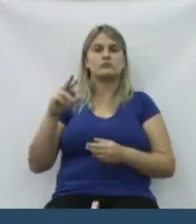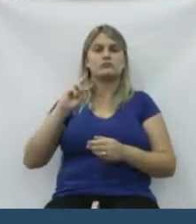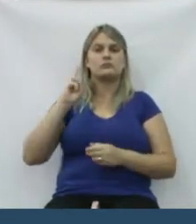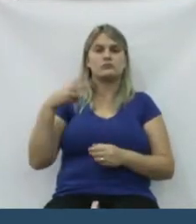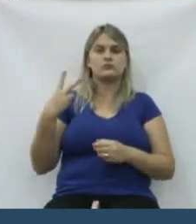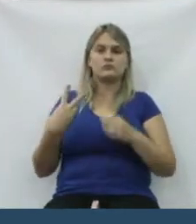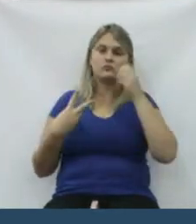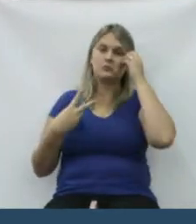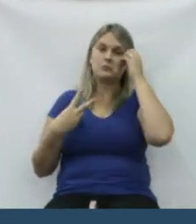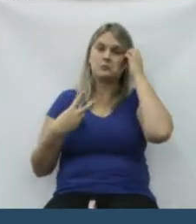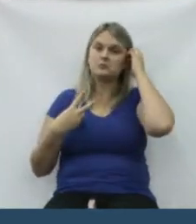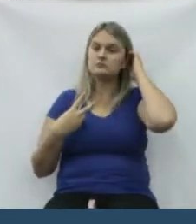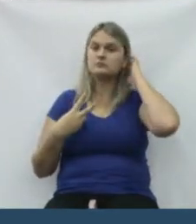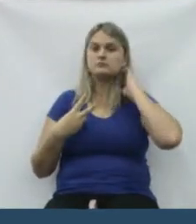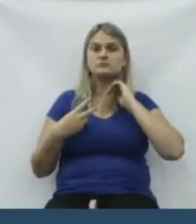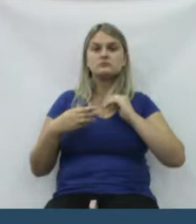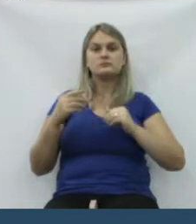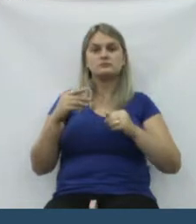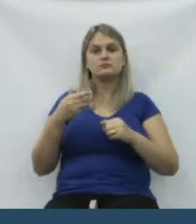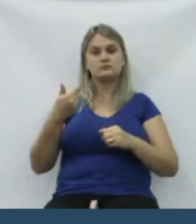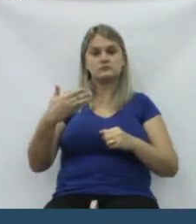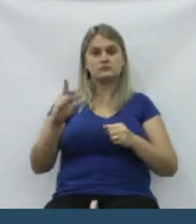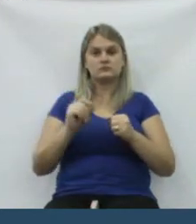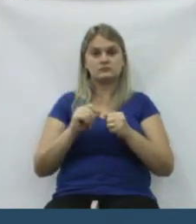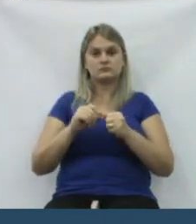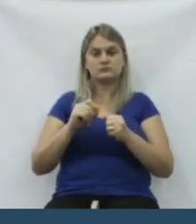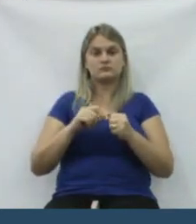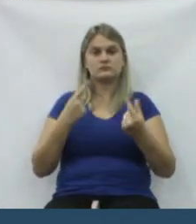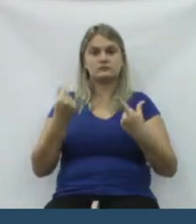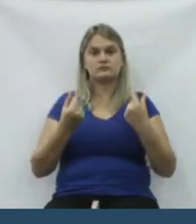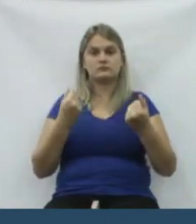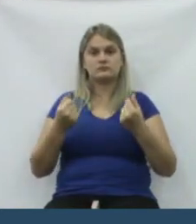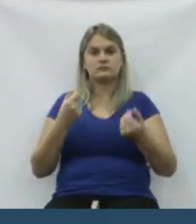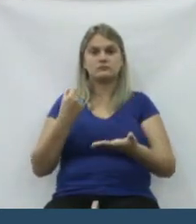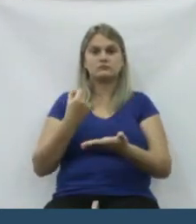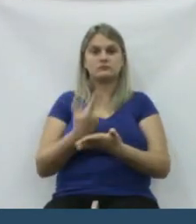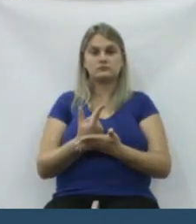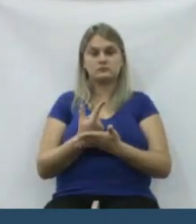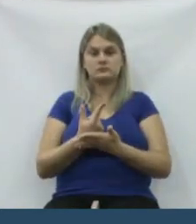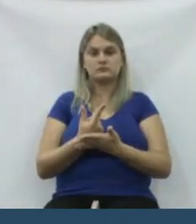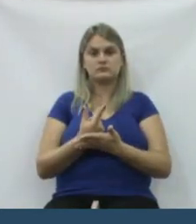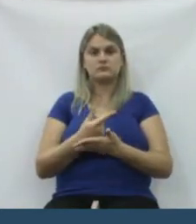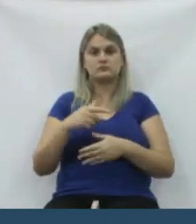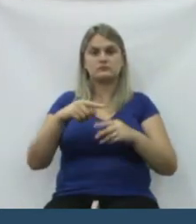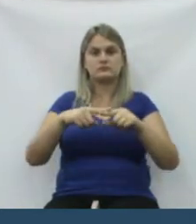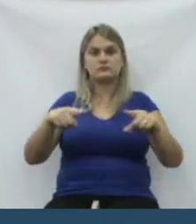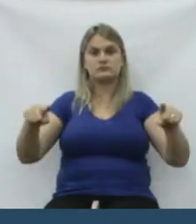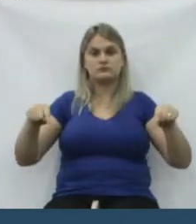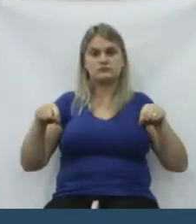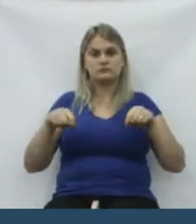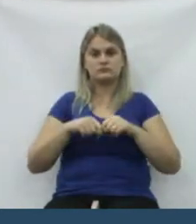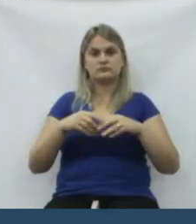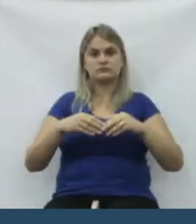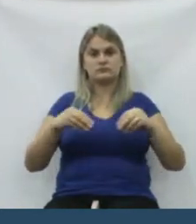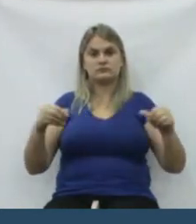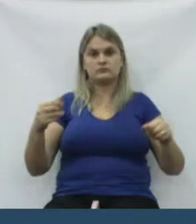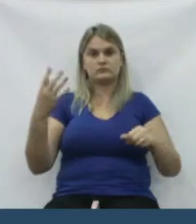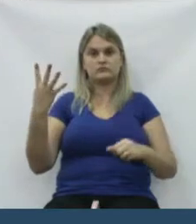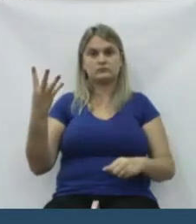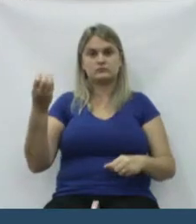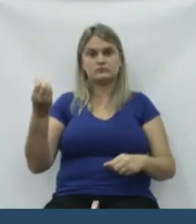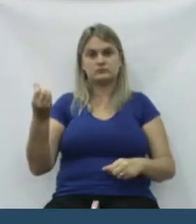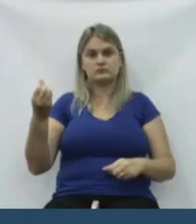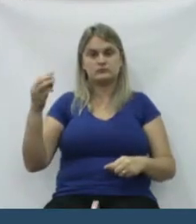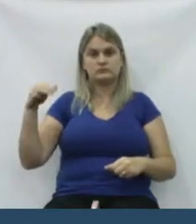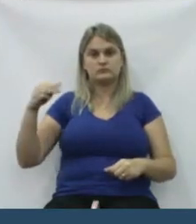três vereadores e foi liberado o dinheiro para comprar esse terreno de 46